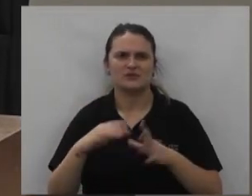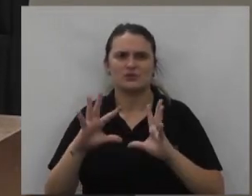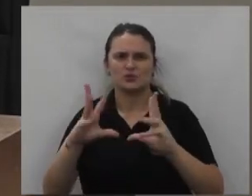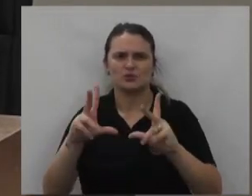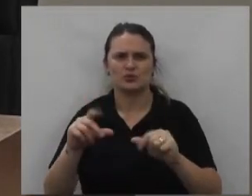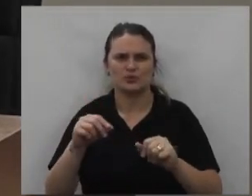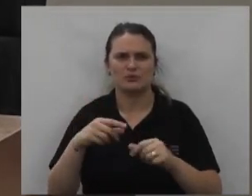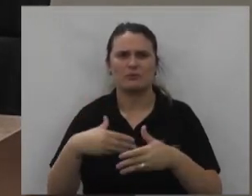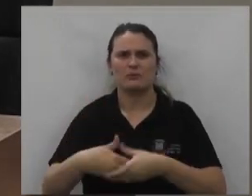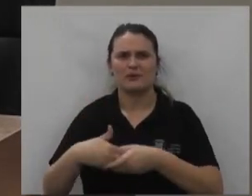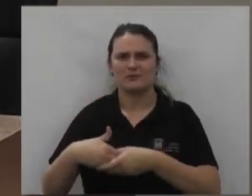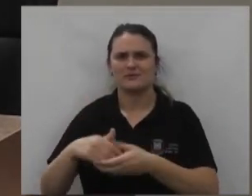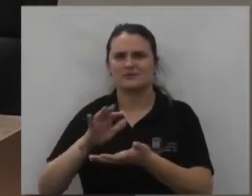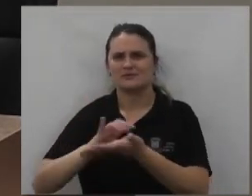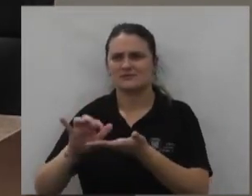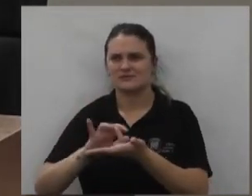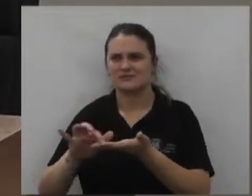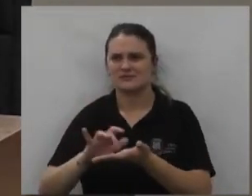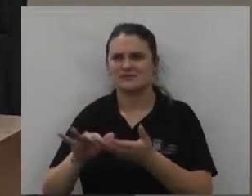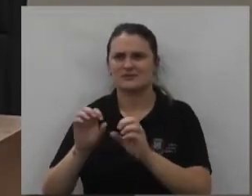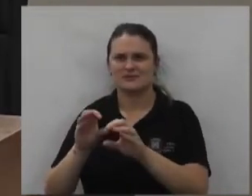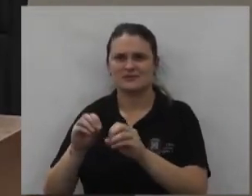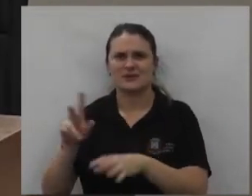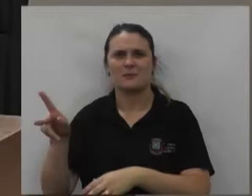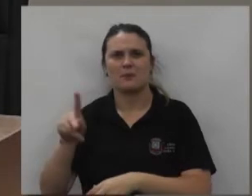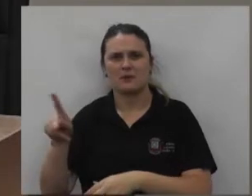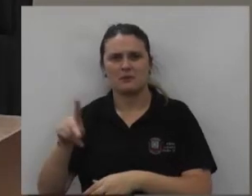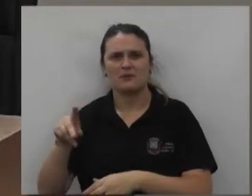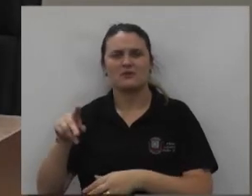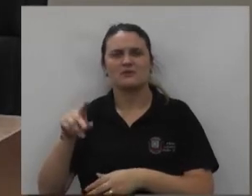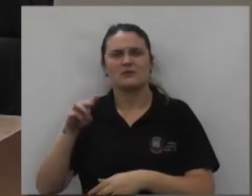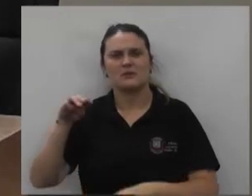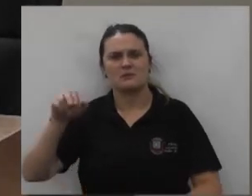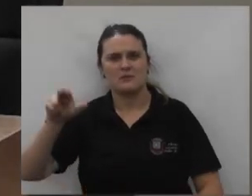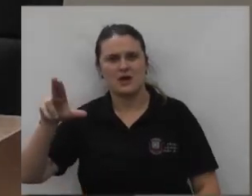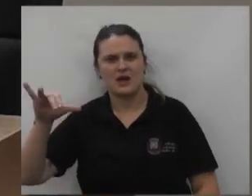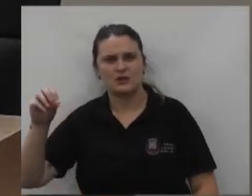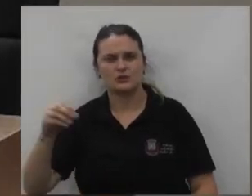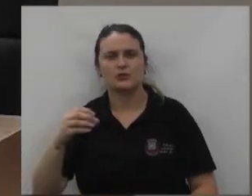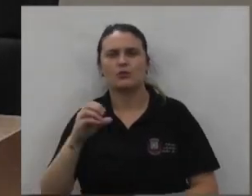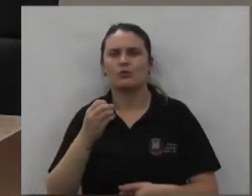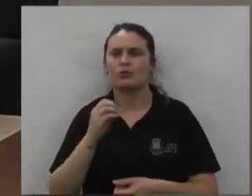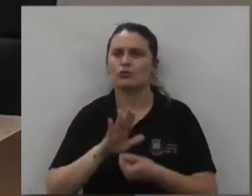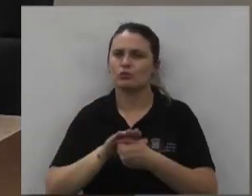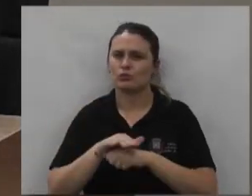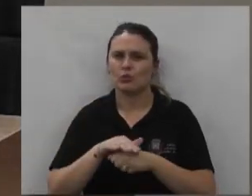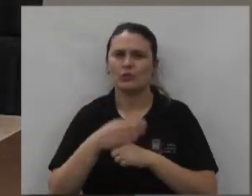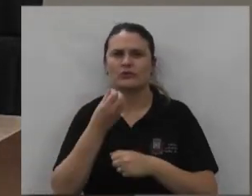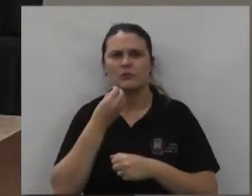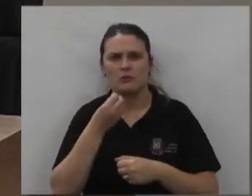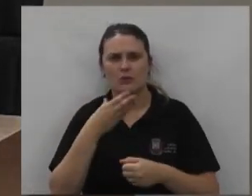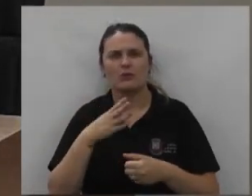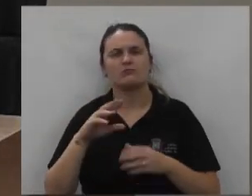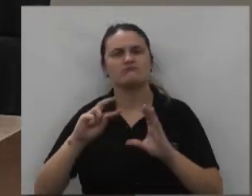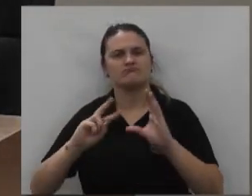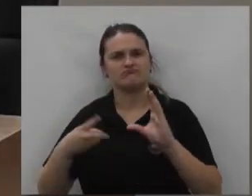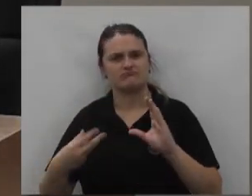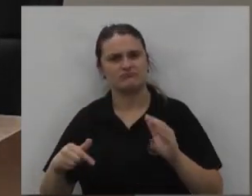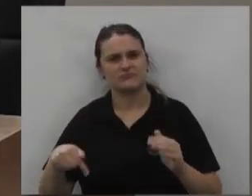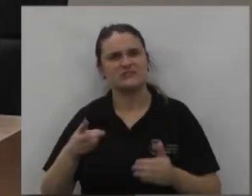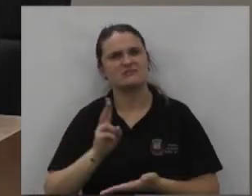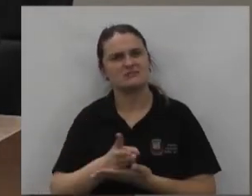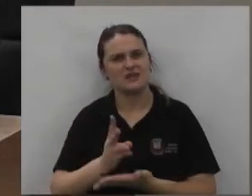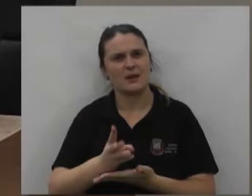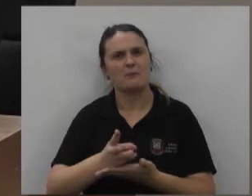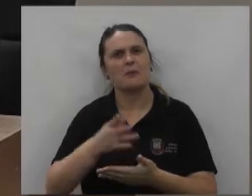parabéns a nossa secretária parabéns ao Márcio parabéns a todos que se encontram aqui noite memorável também da Câmara de Vereadores de Ana de Vitória